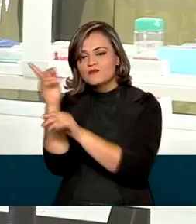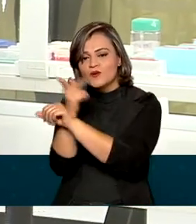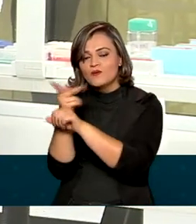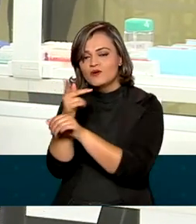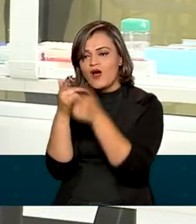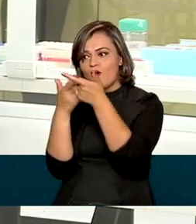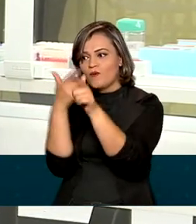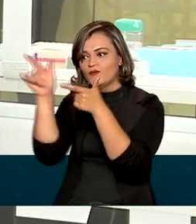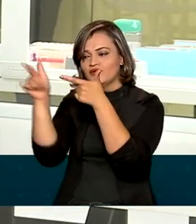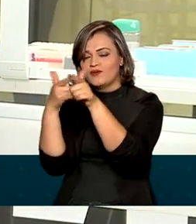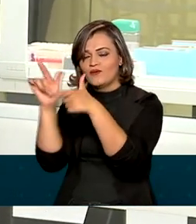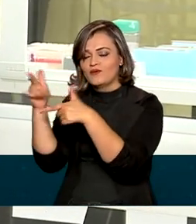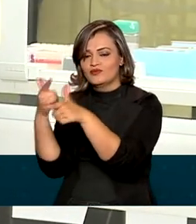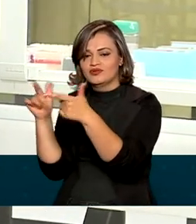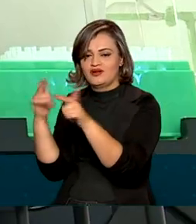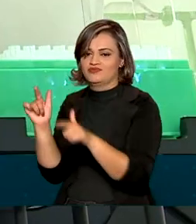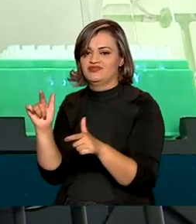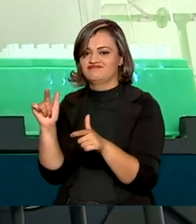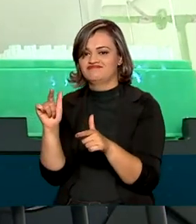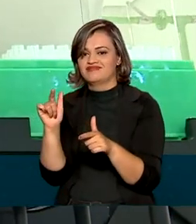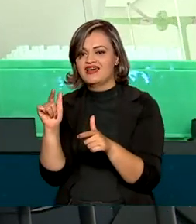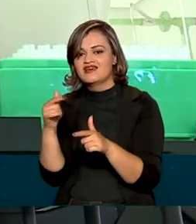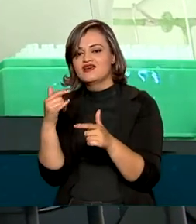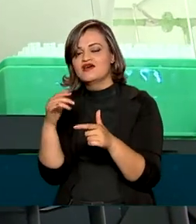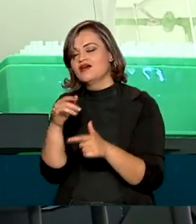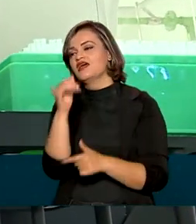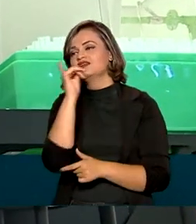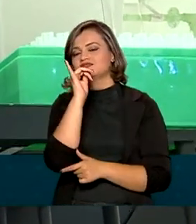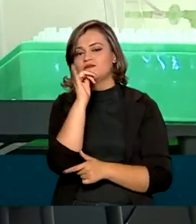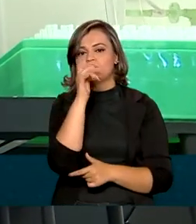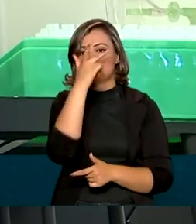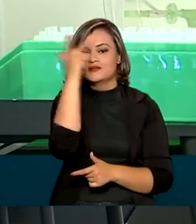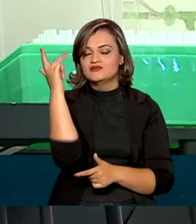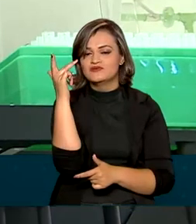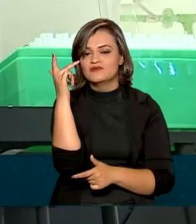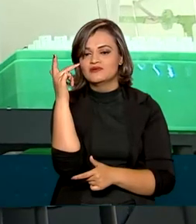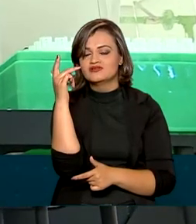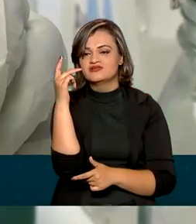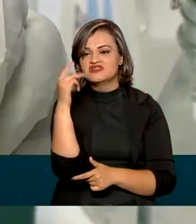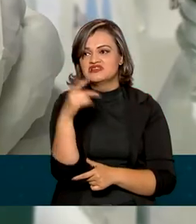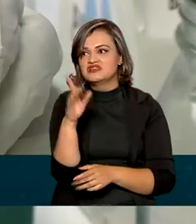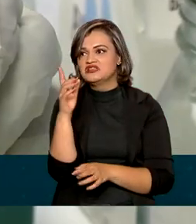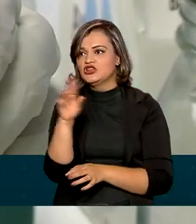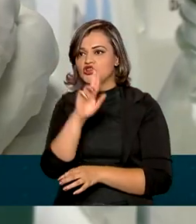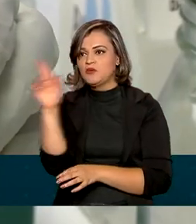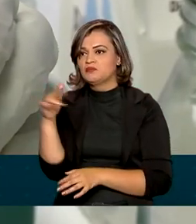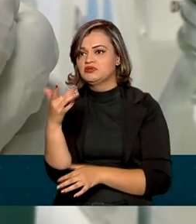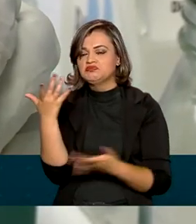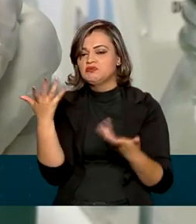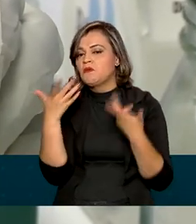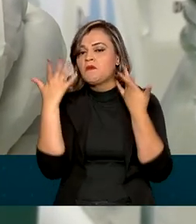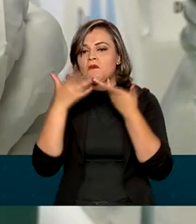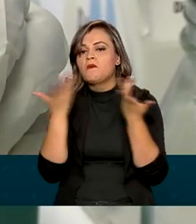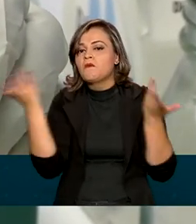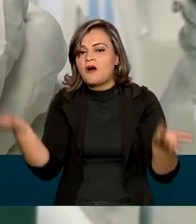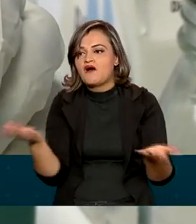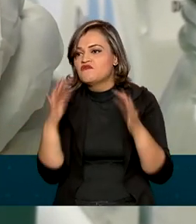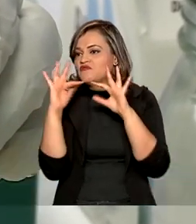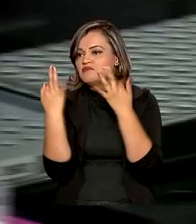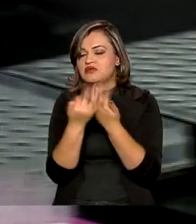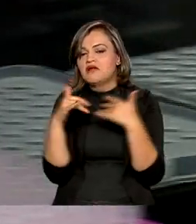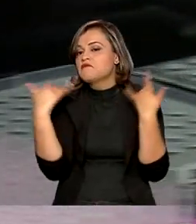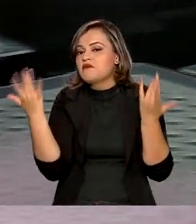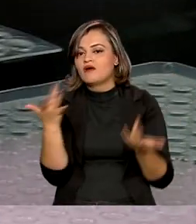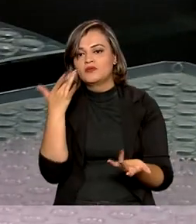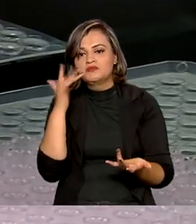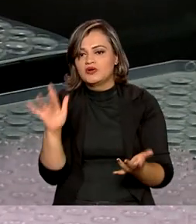com outras amostras que estão nesse banco. Em particular, pessoas de identidade desconhecida que não sabem qual seu parentesco